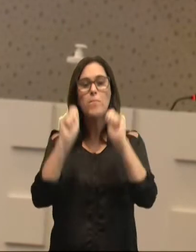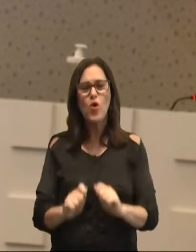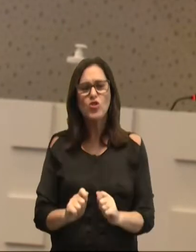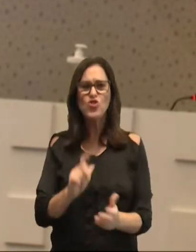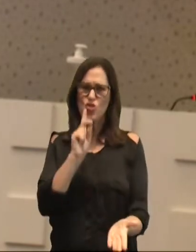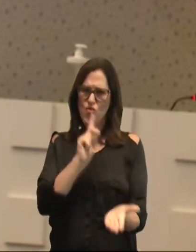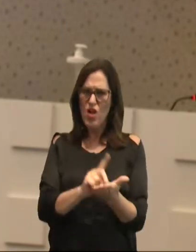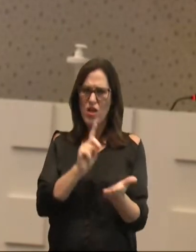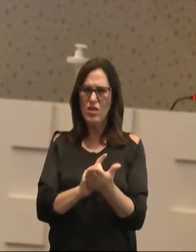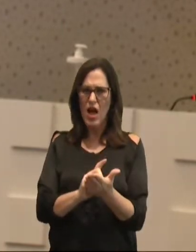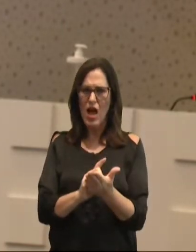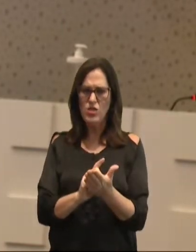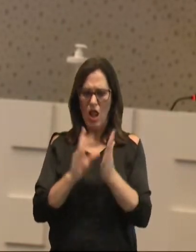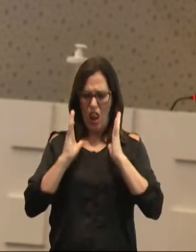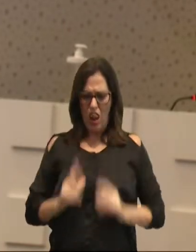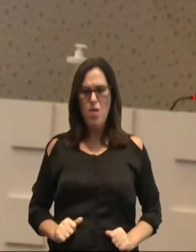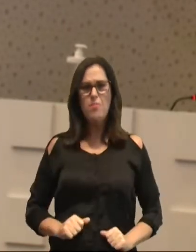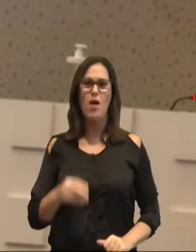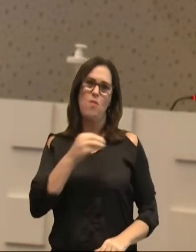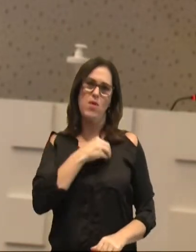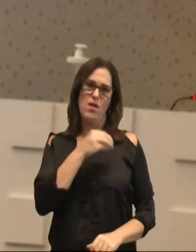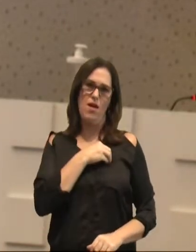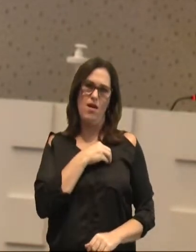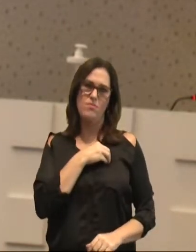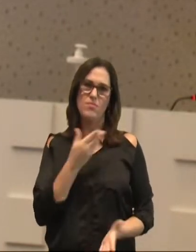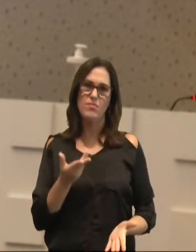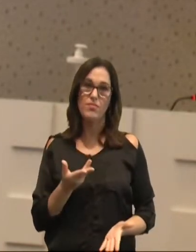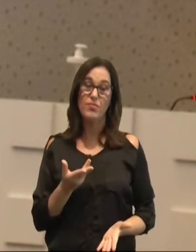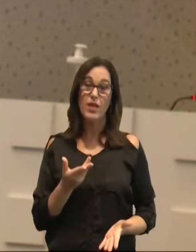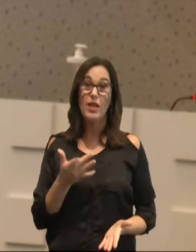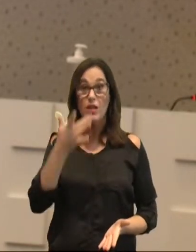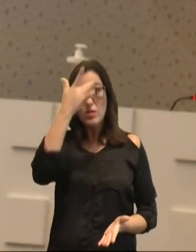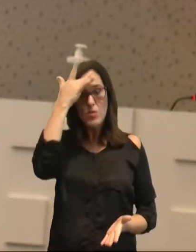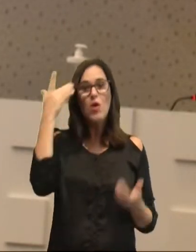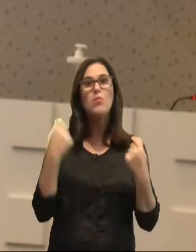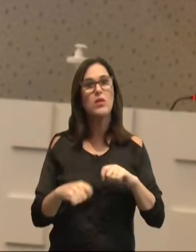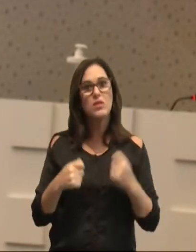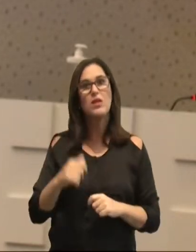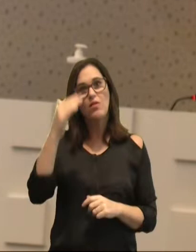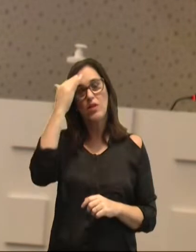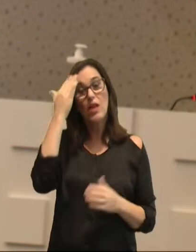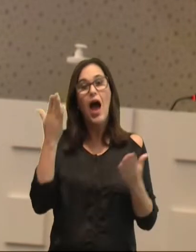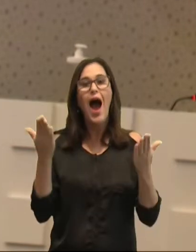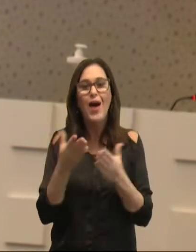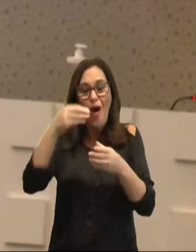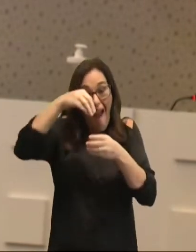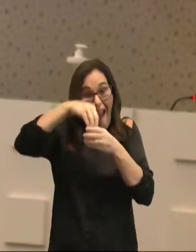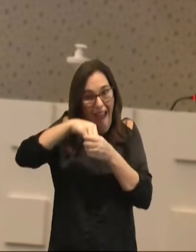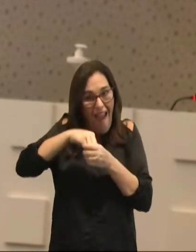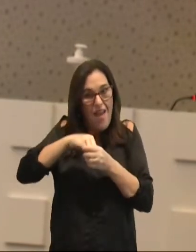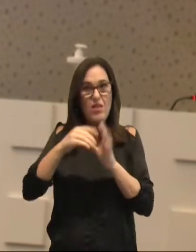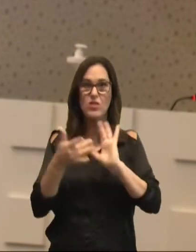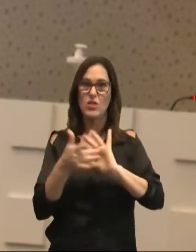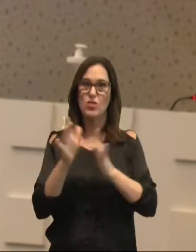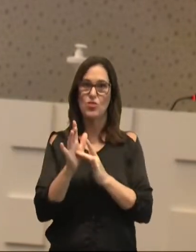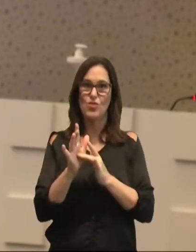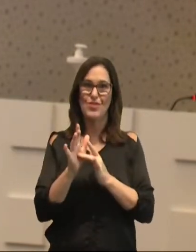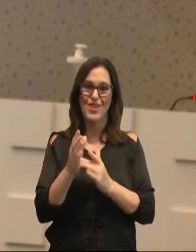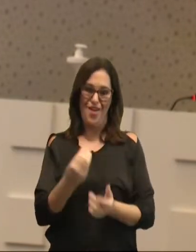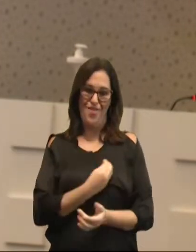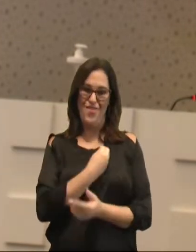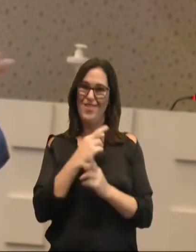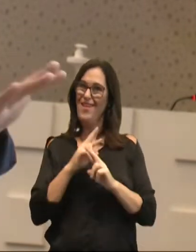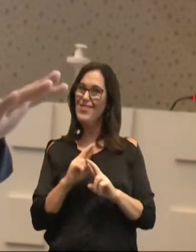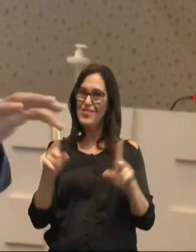pagar pelos nossos pecados. E eles precisavam entender que agora em Jesus a realidade era outra.